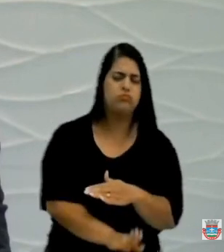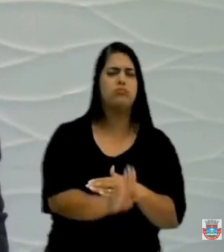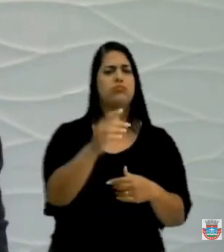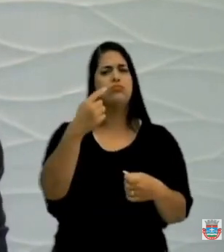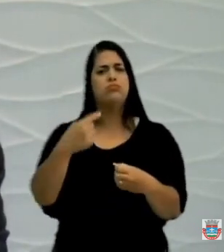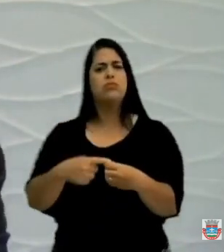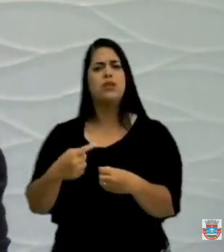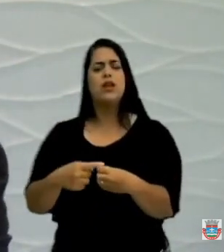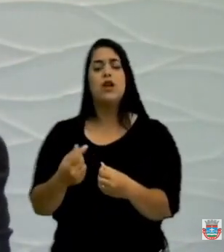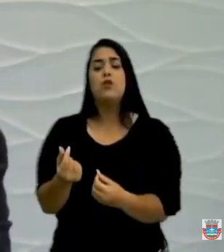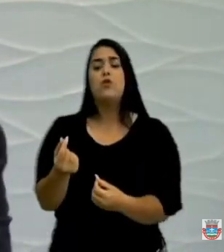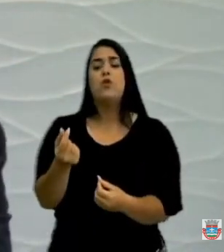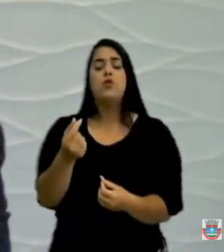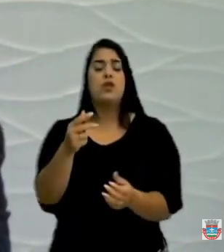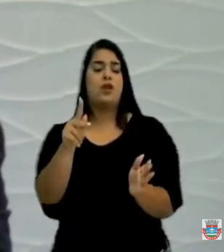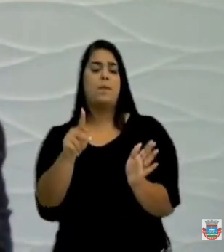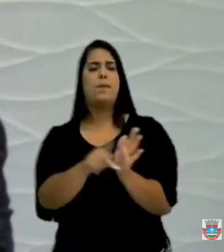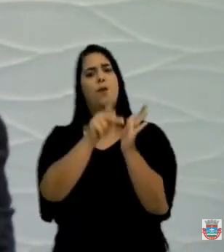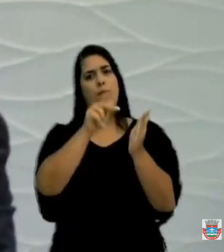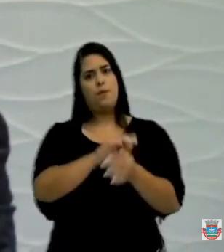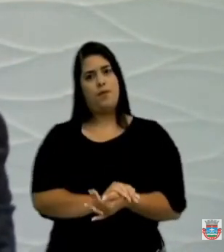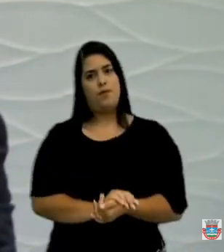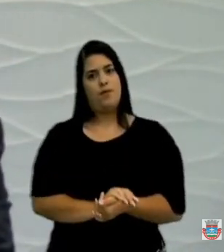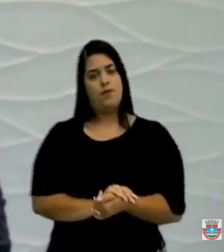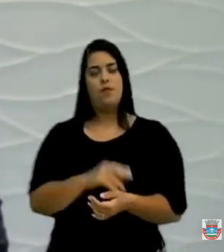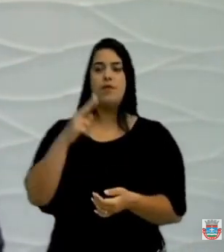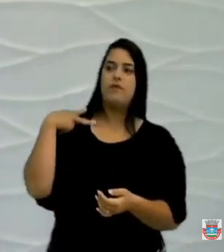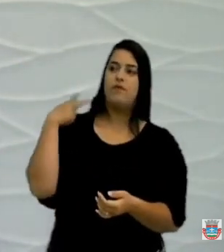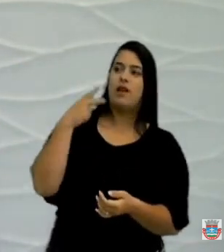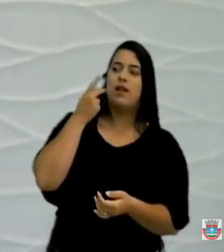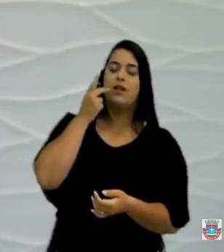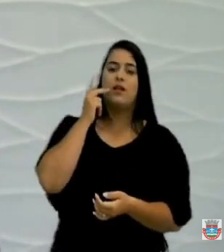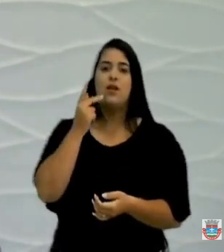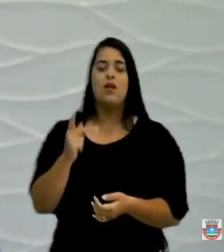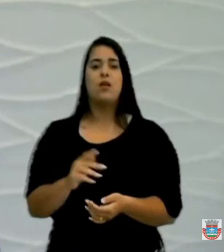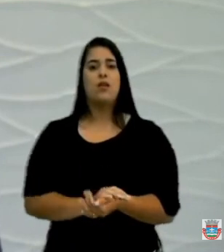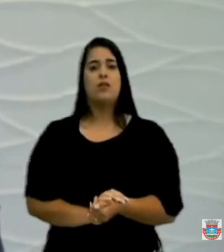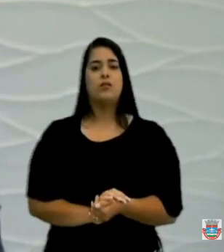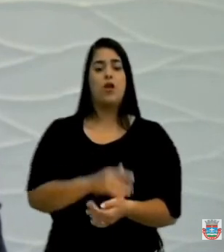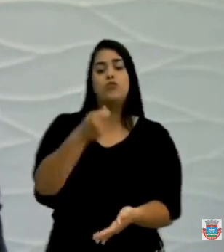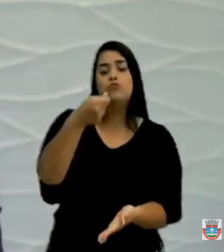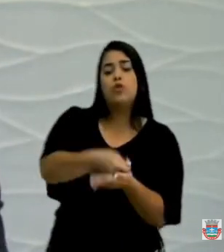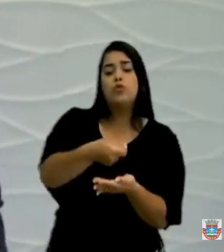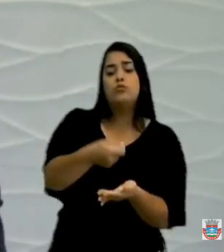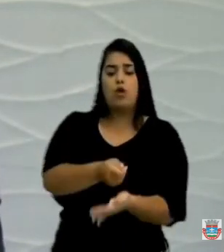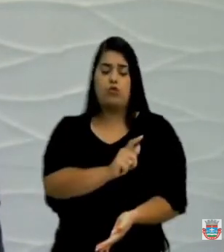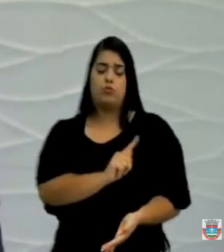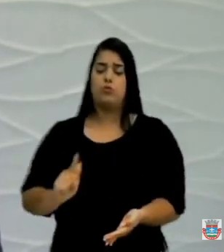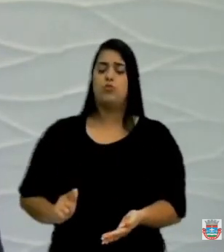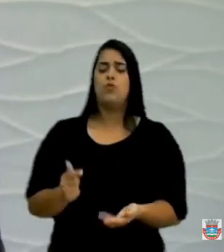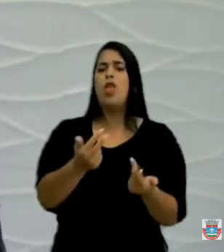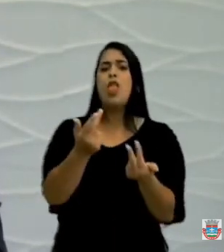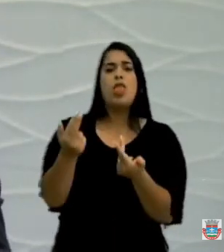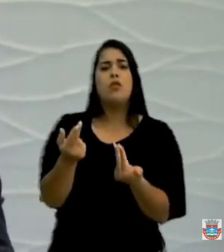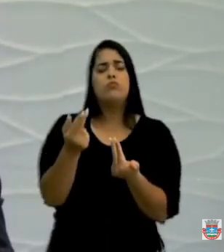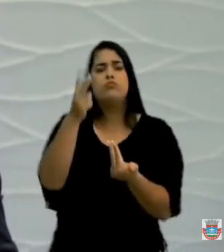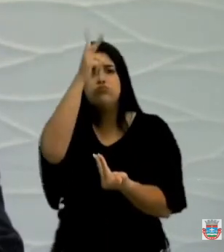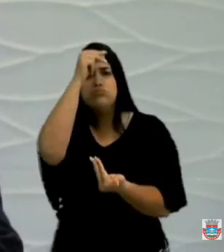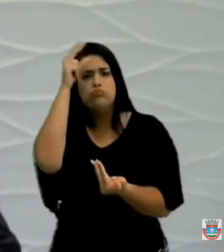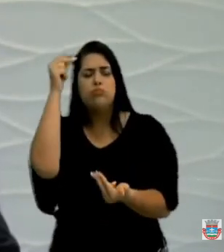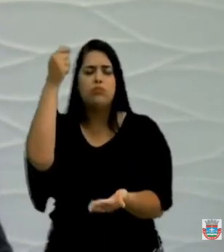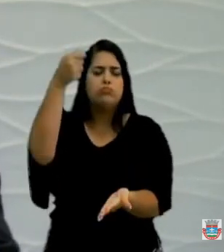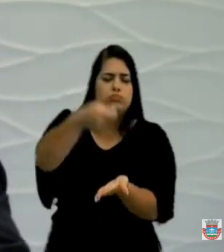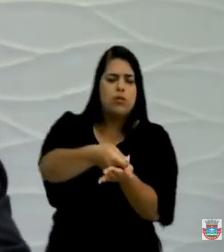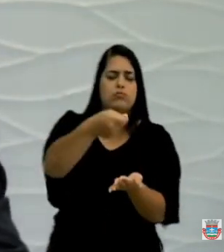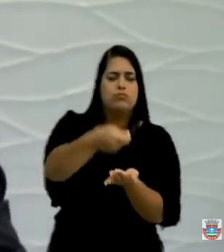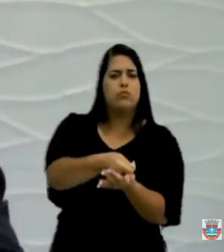com recurso próprio ele adopava, quando a gente diz aqui que cobra do governo é a mesma coisa da gente que cobra no prefeito, será que o